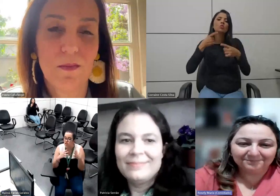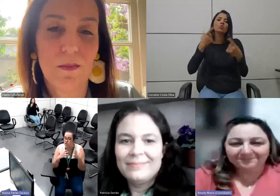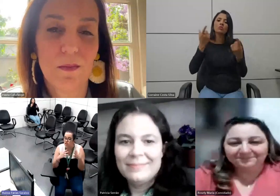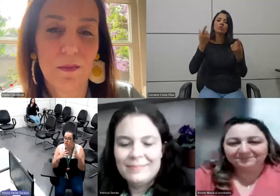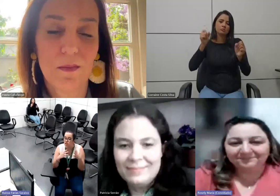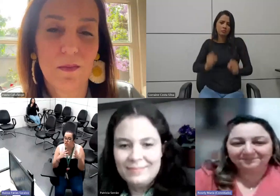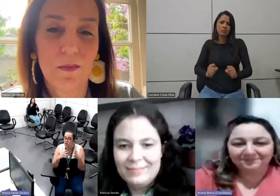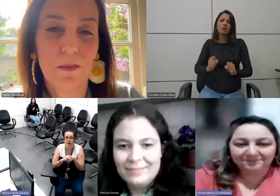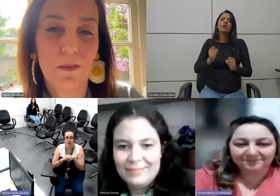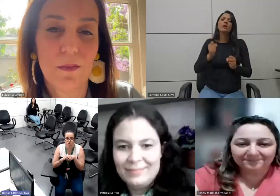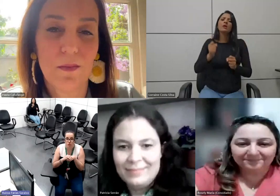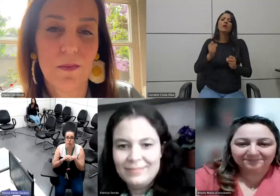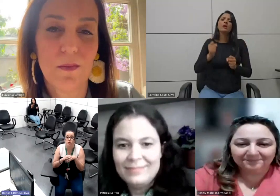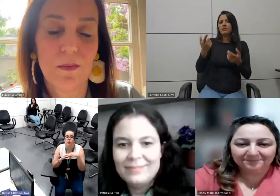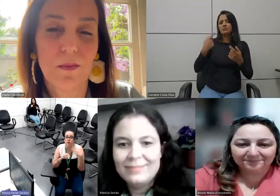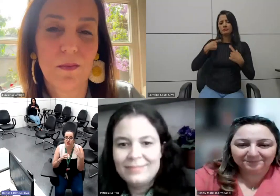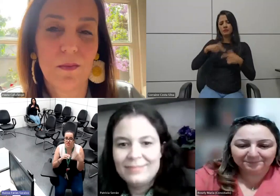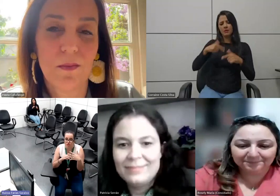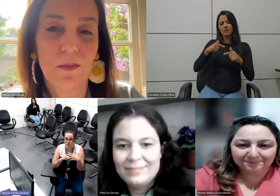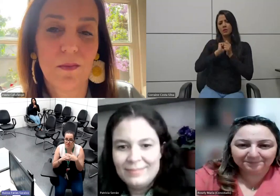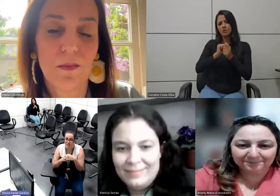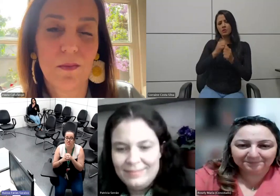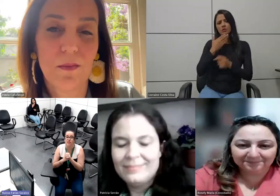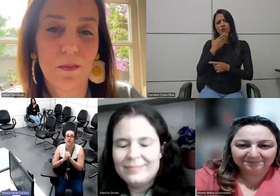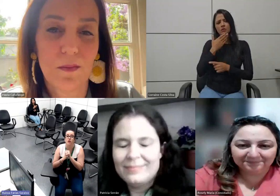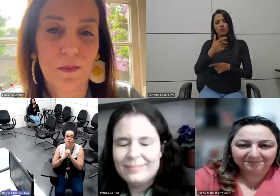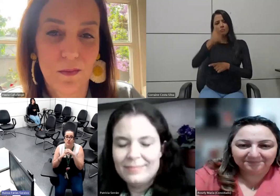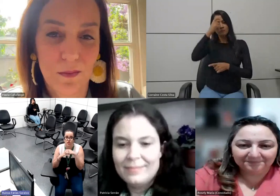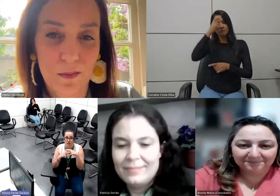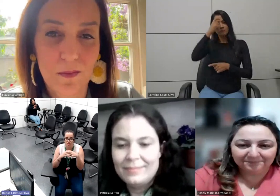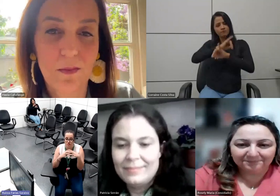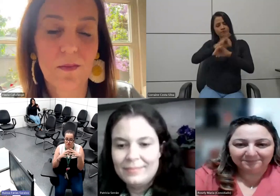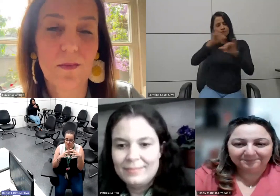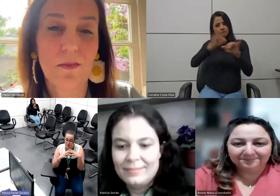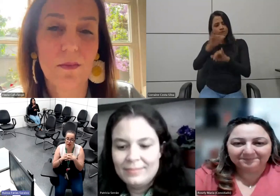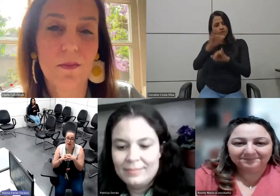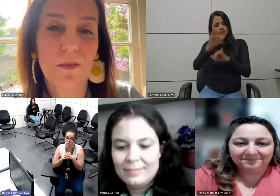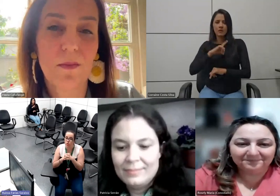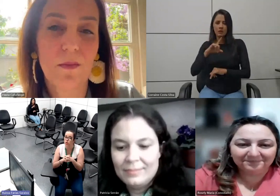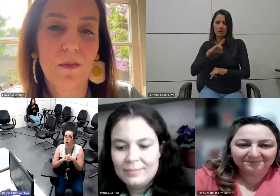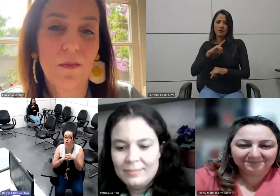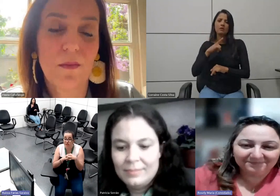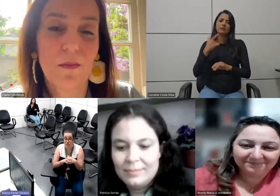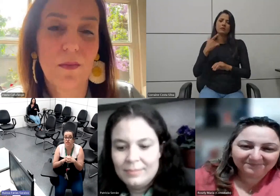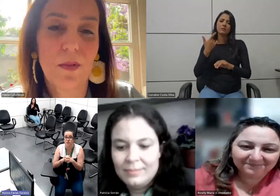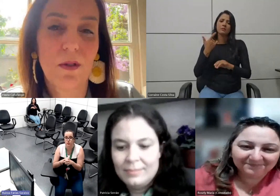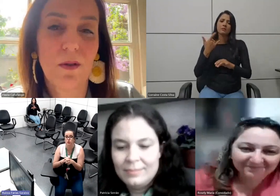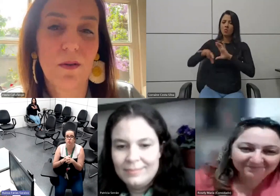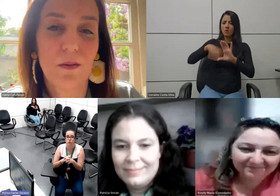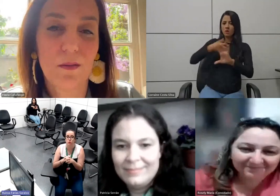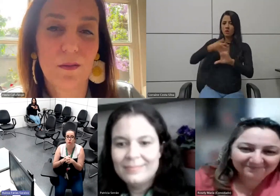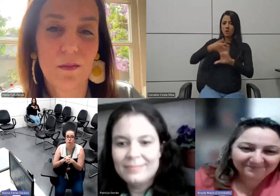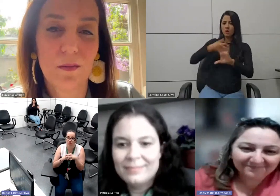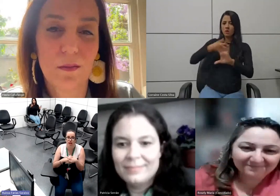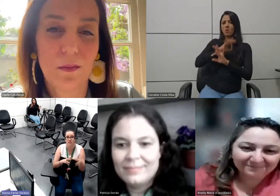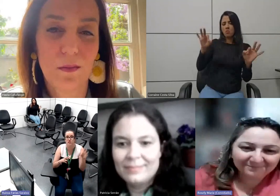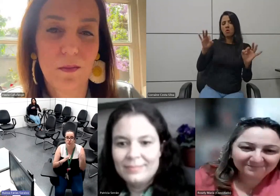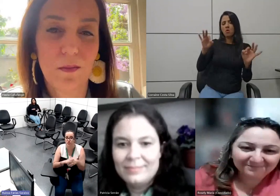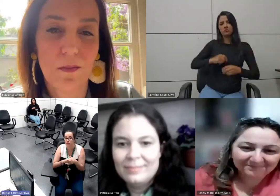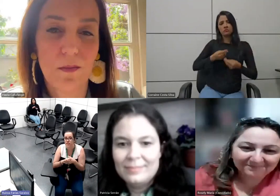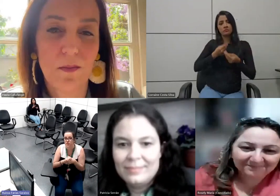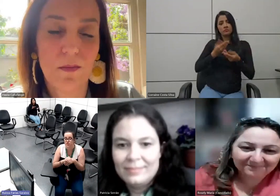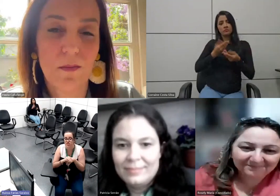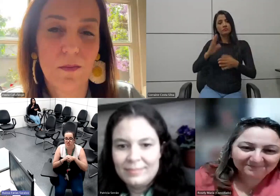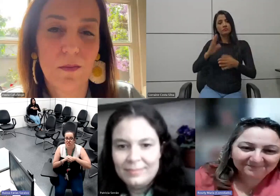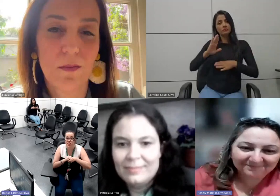e vão trabalhar junto em prol dessa conscientização a gente tem um canal muito bom é uma chance muito boa de levar